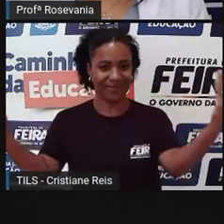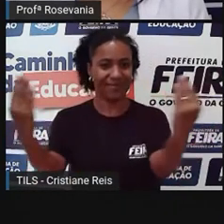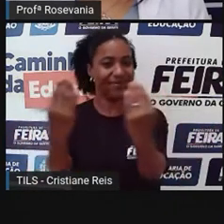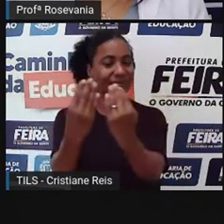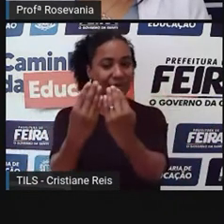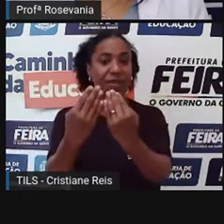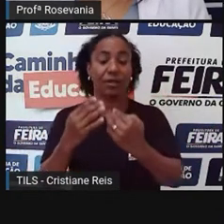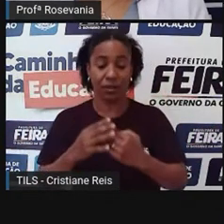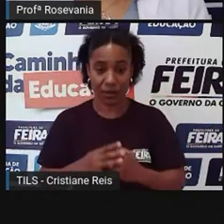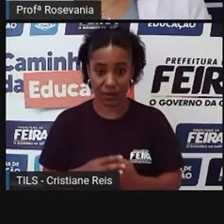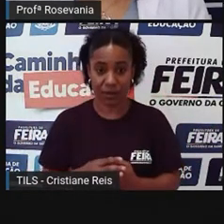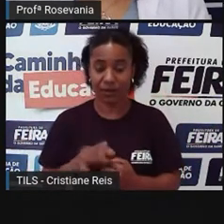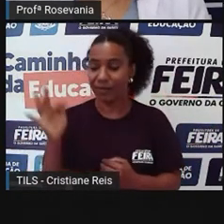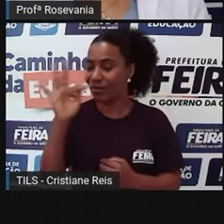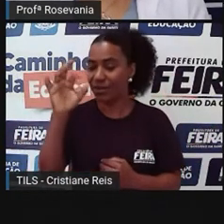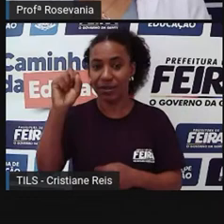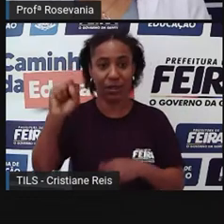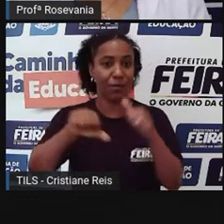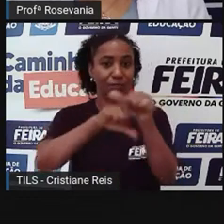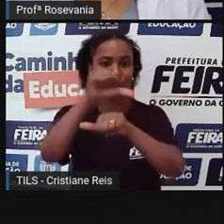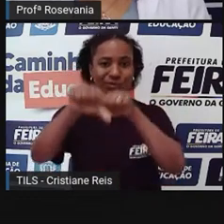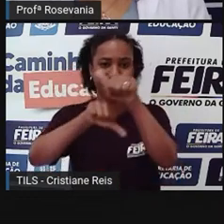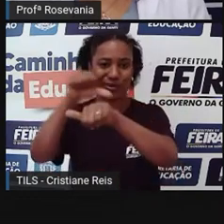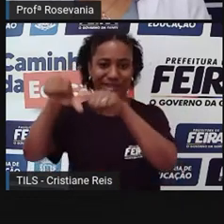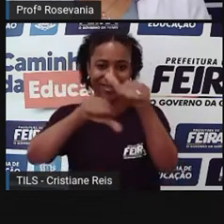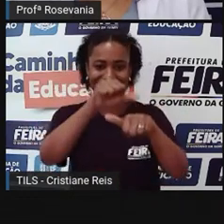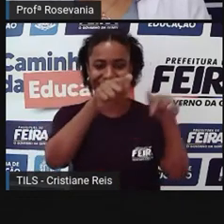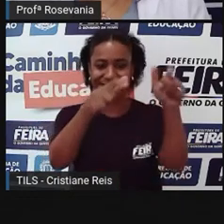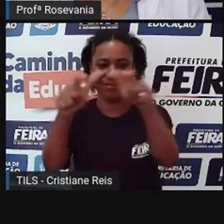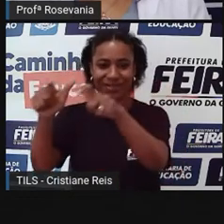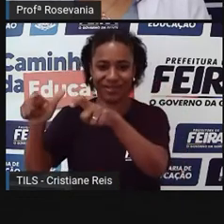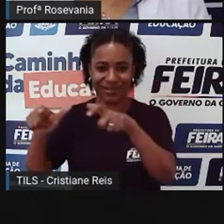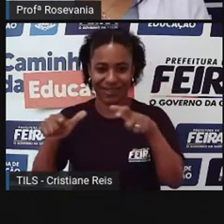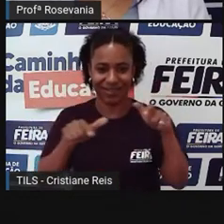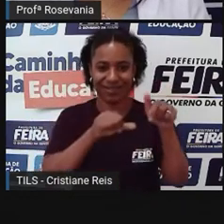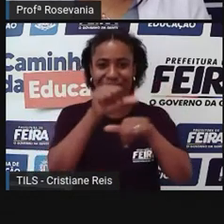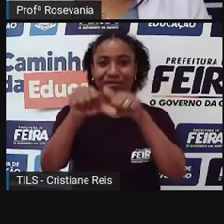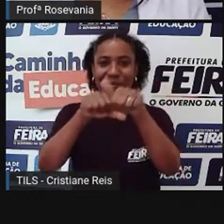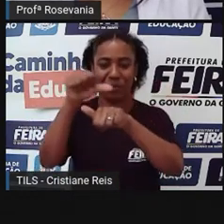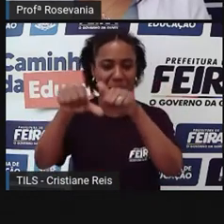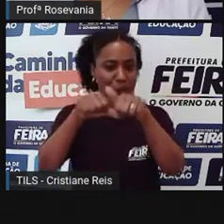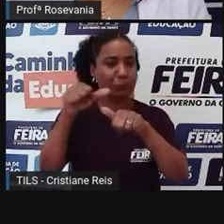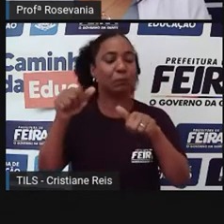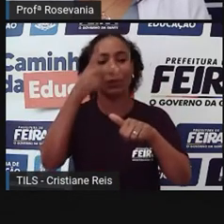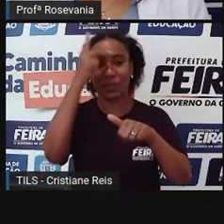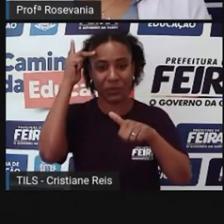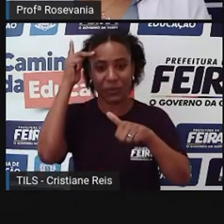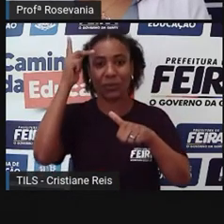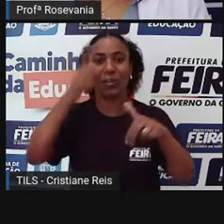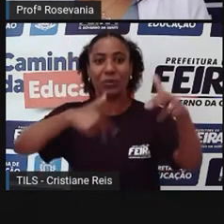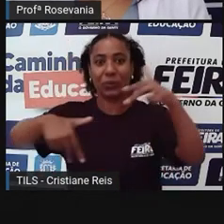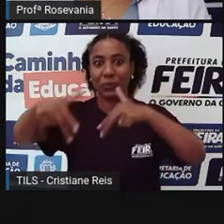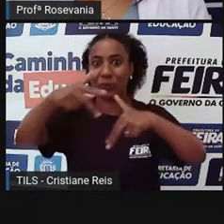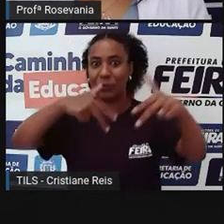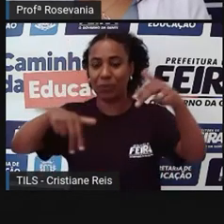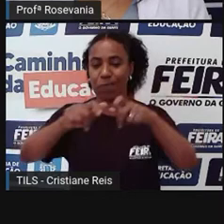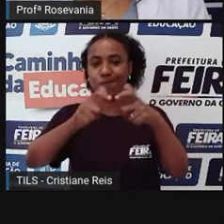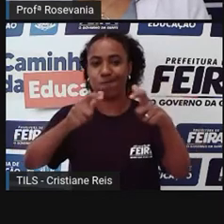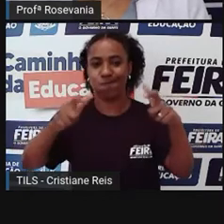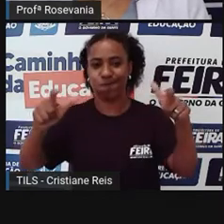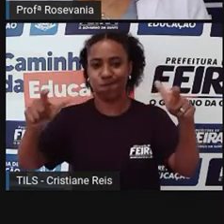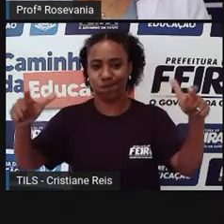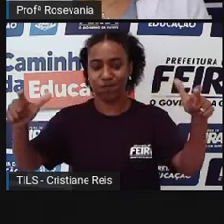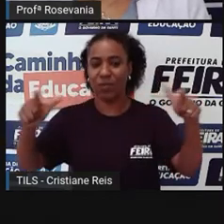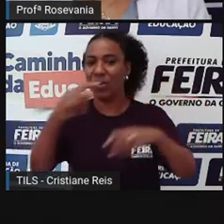característica geral do espaço geográfico de feira. Então, está cada vez mais humanizado e o espaço natural está cedendo